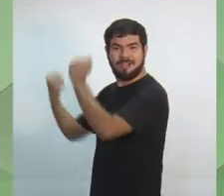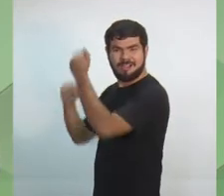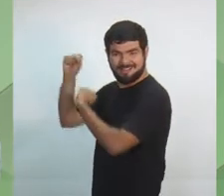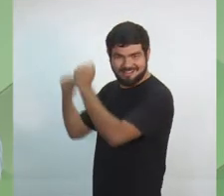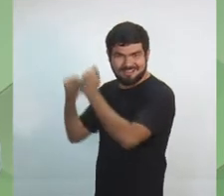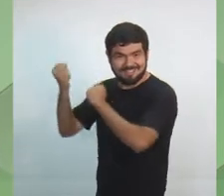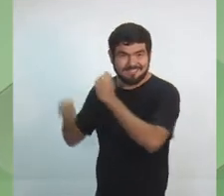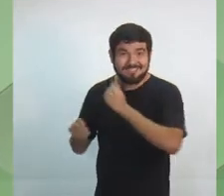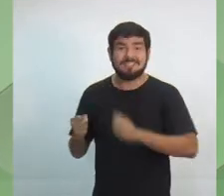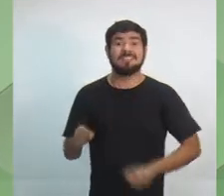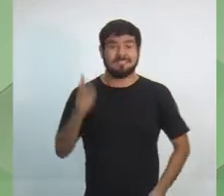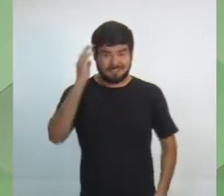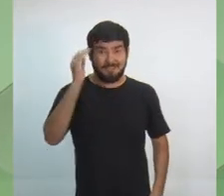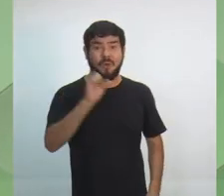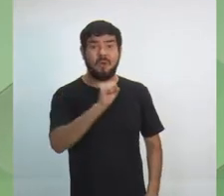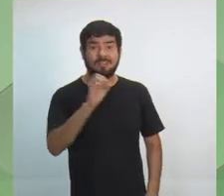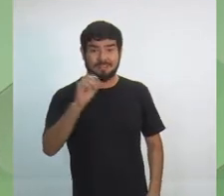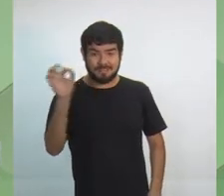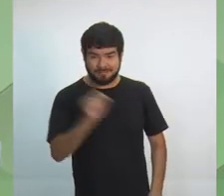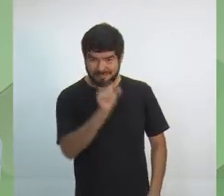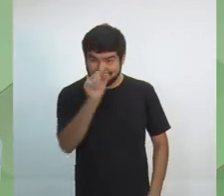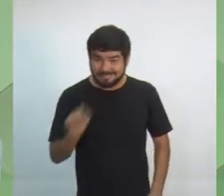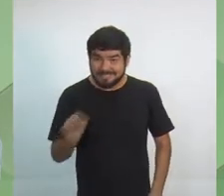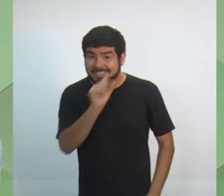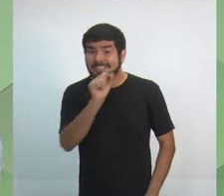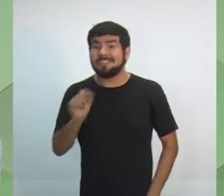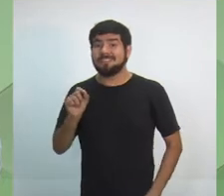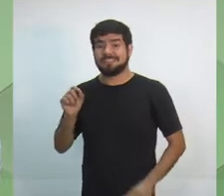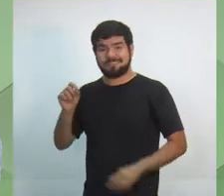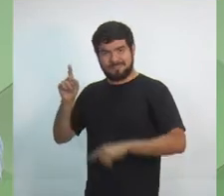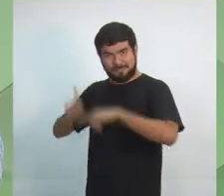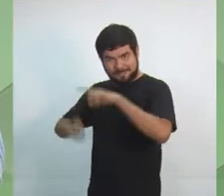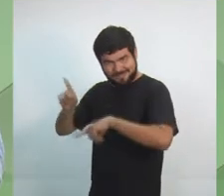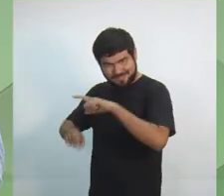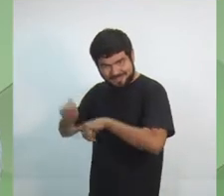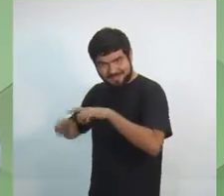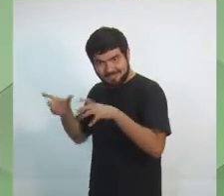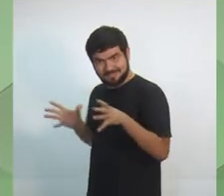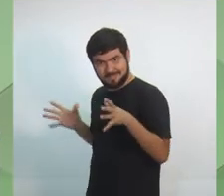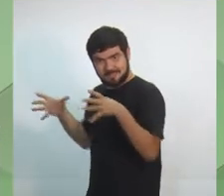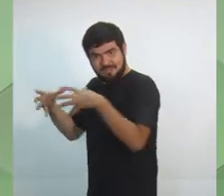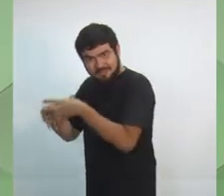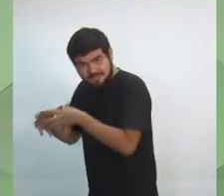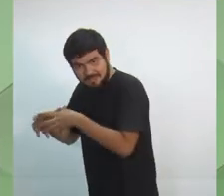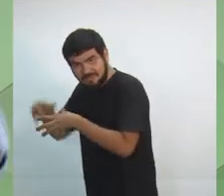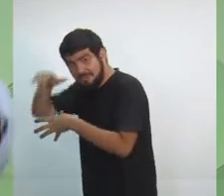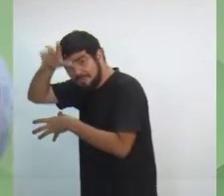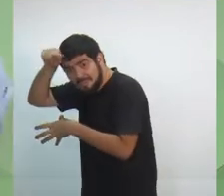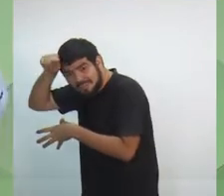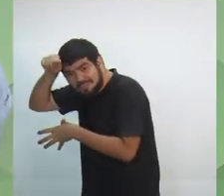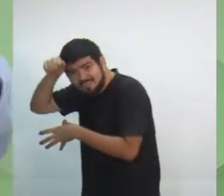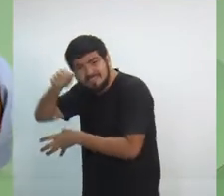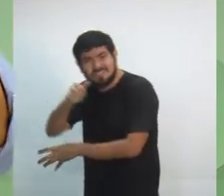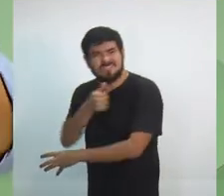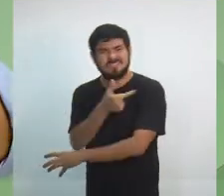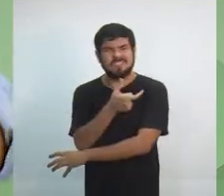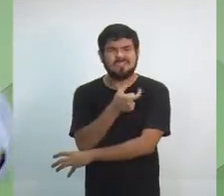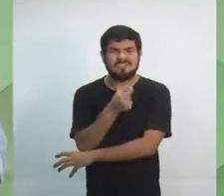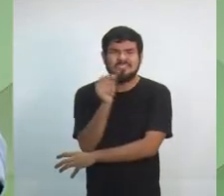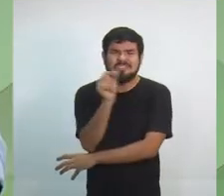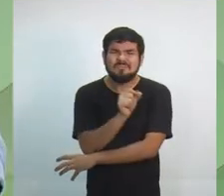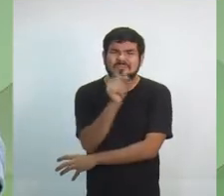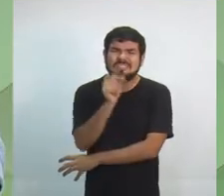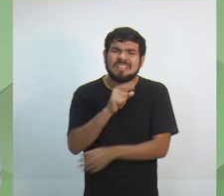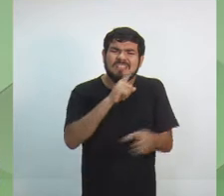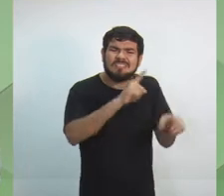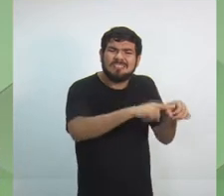concentradas no polo industrial de Manaus. Os outros 18% estão distribuídos nos outros municípios. Então, há uma desigualdade muito